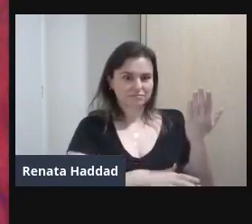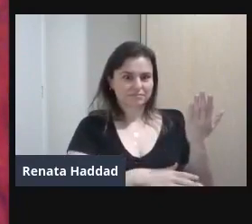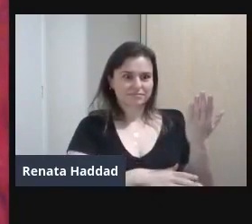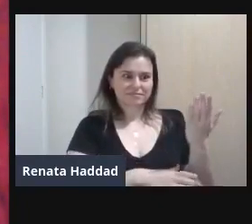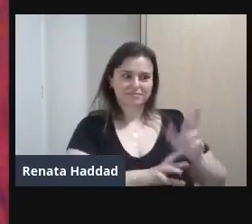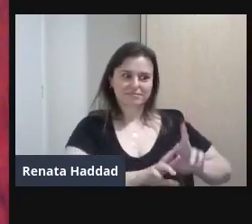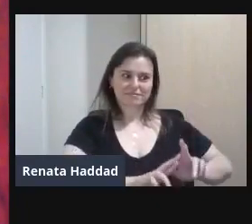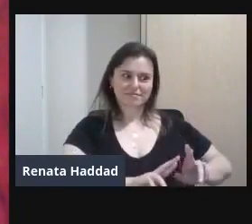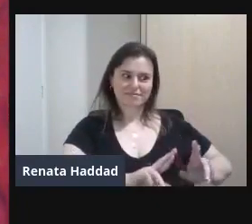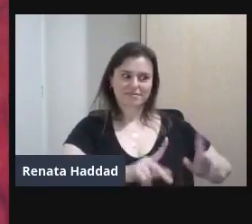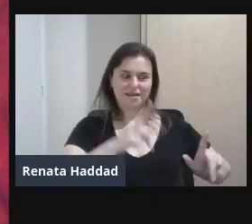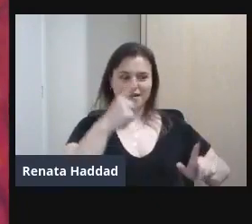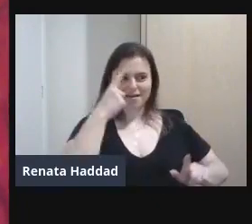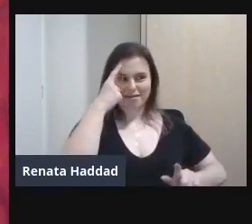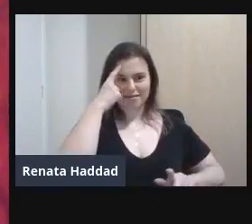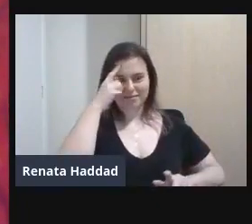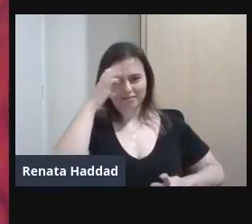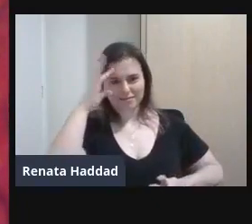Vamos